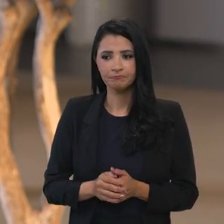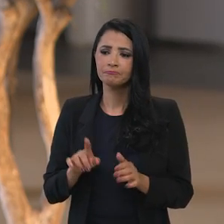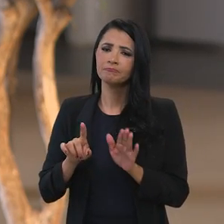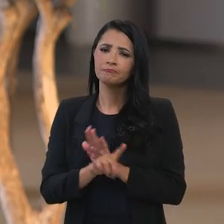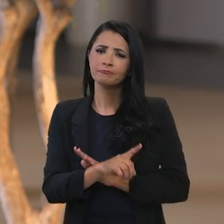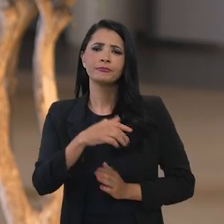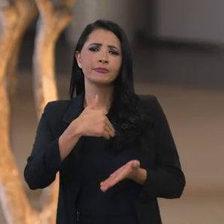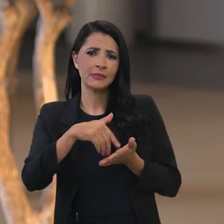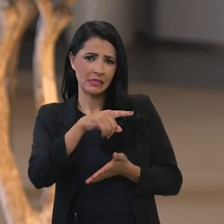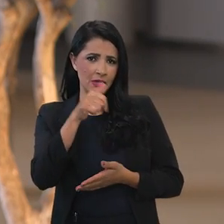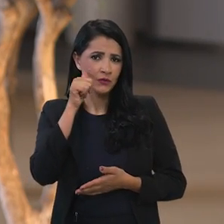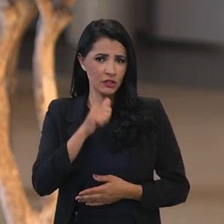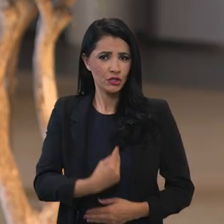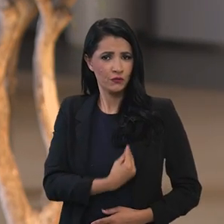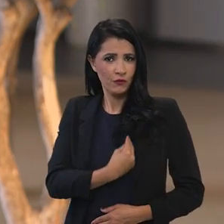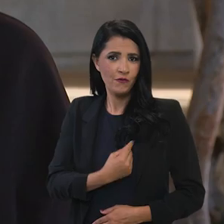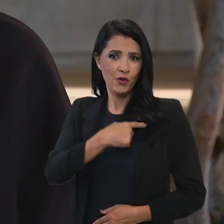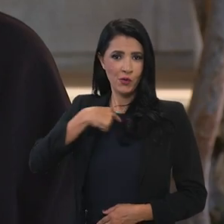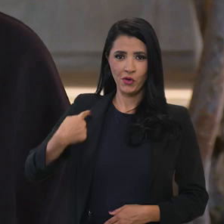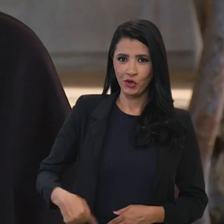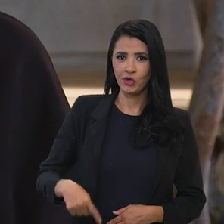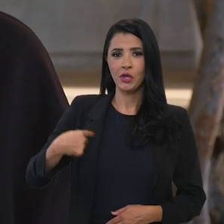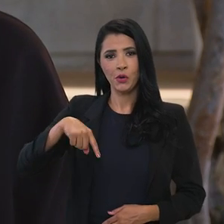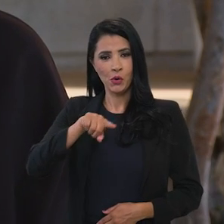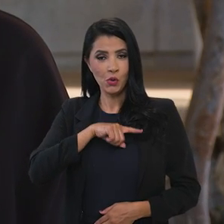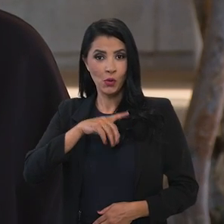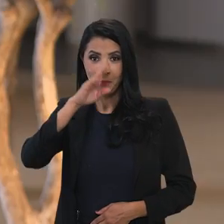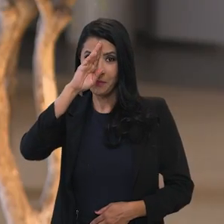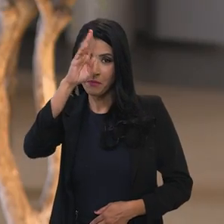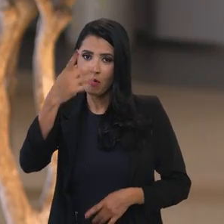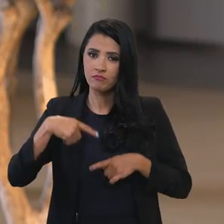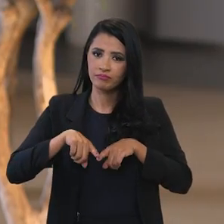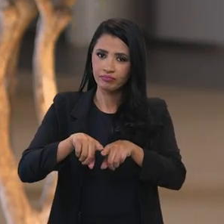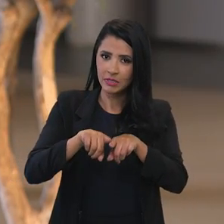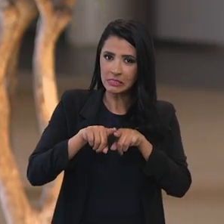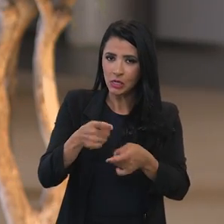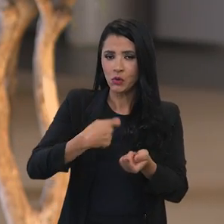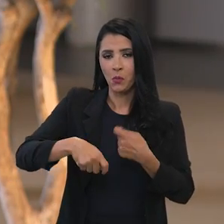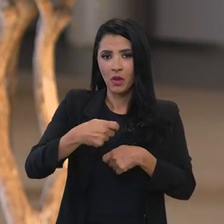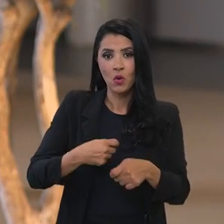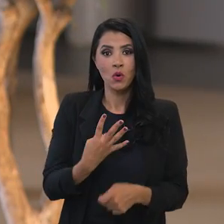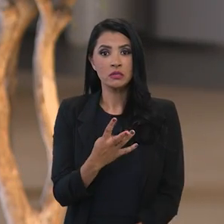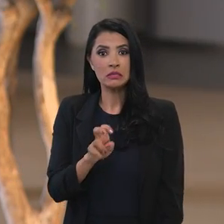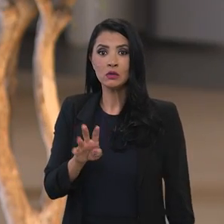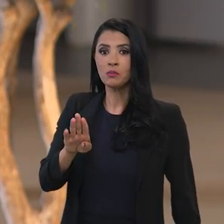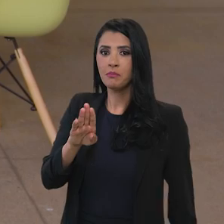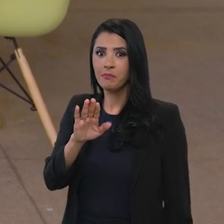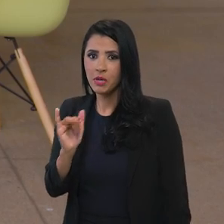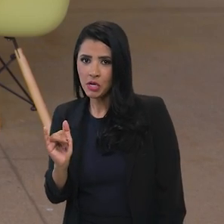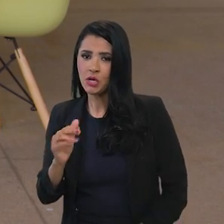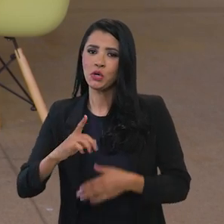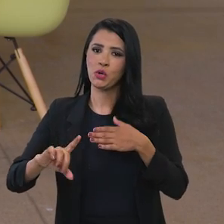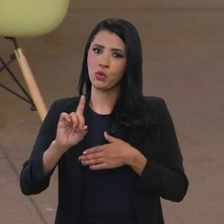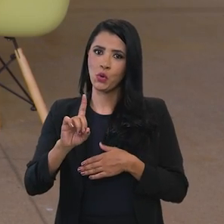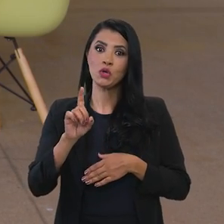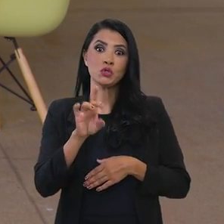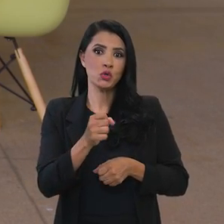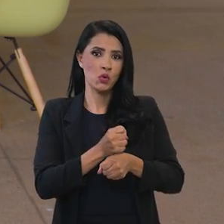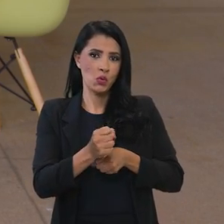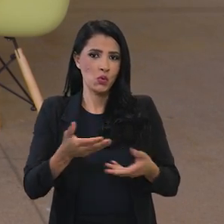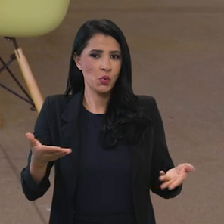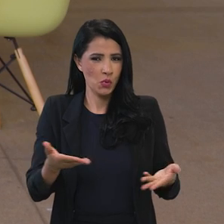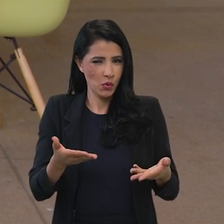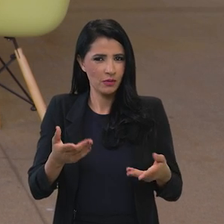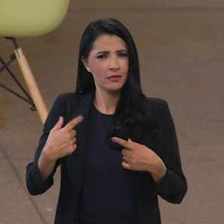Secretária você já morou na China que é o nosso principal parceiro comercial 45 bilhões de dólares em exportações só esse